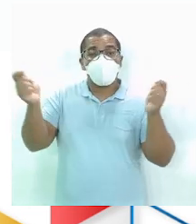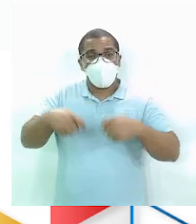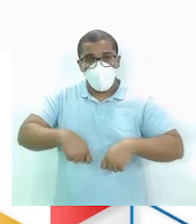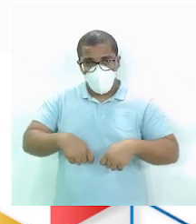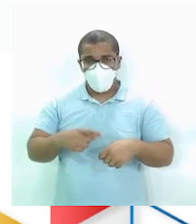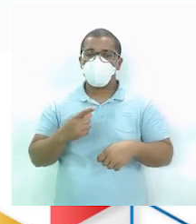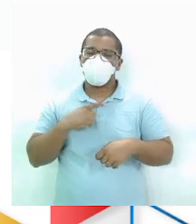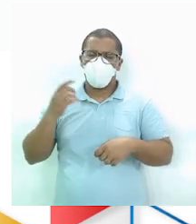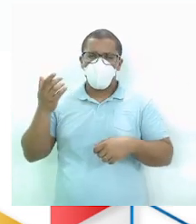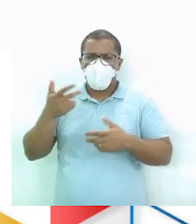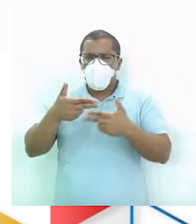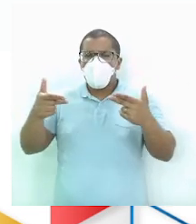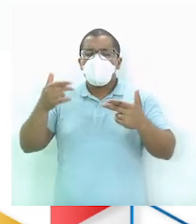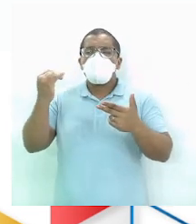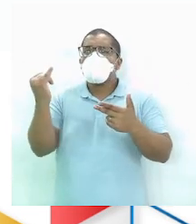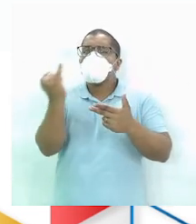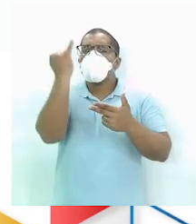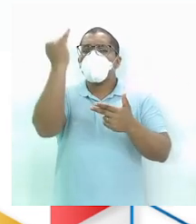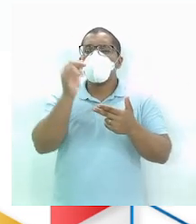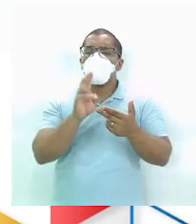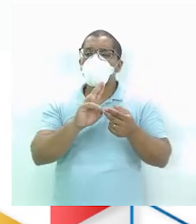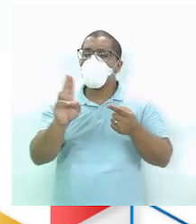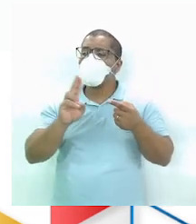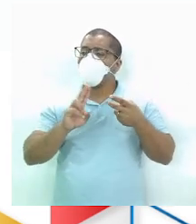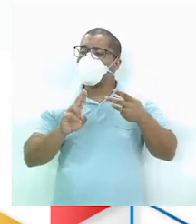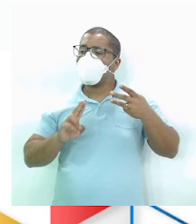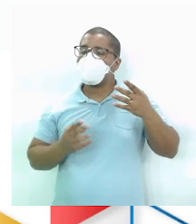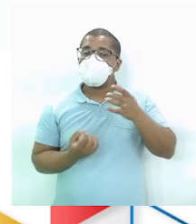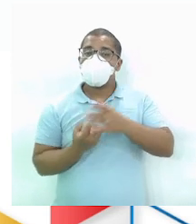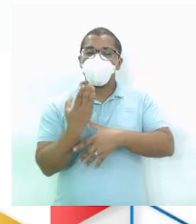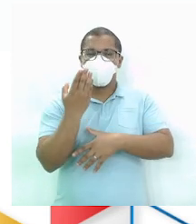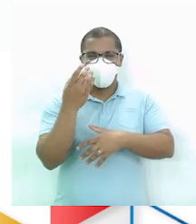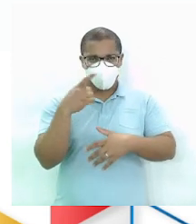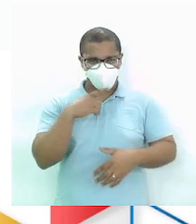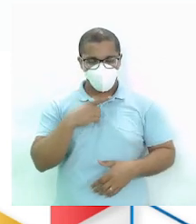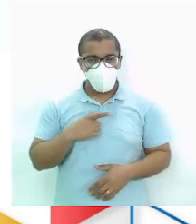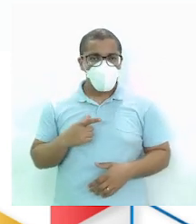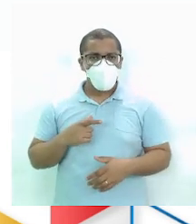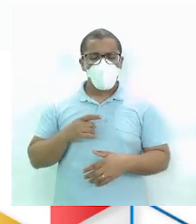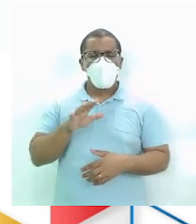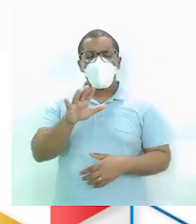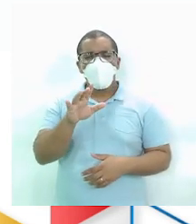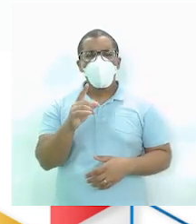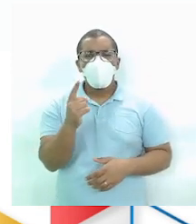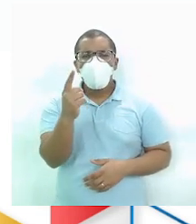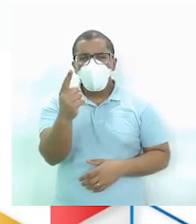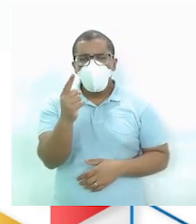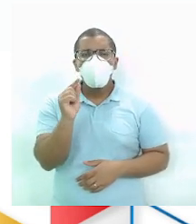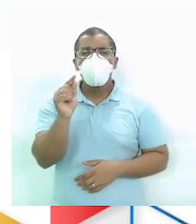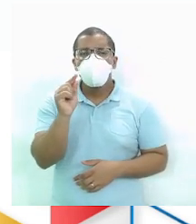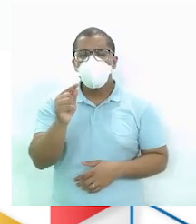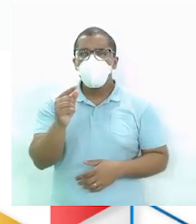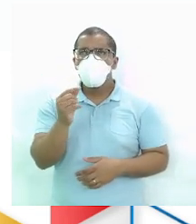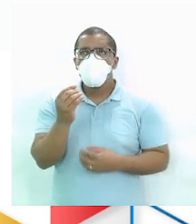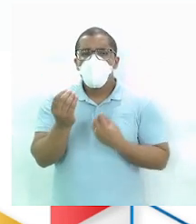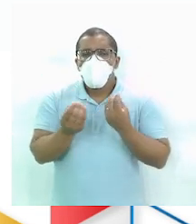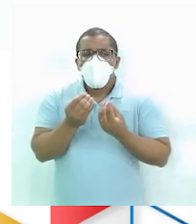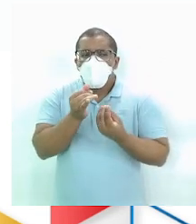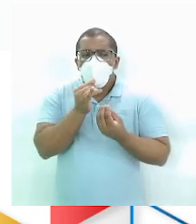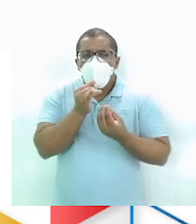importantes que eles nomeavam, tá bom? Uma delas era, por exemplo, como é que eles faziam pra